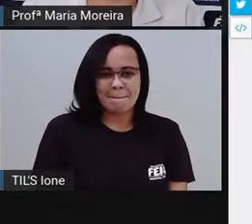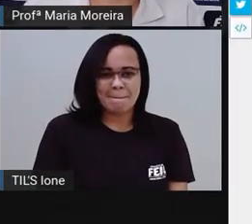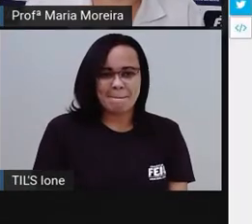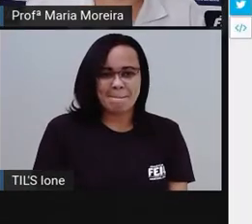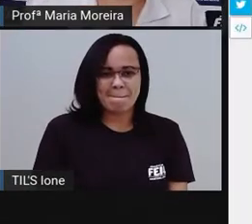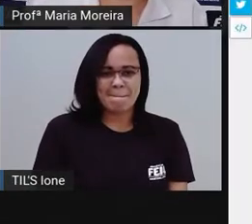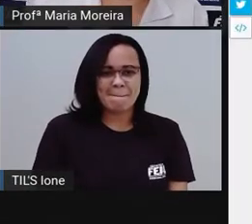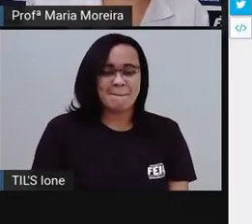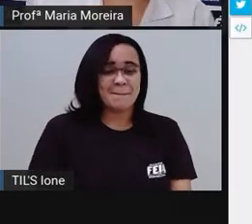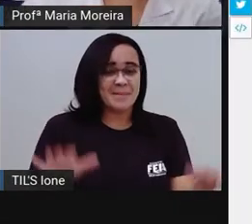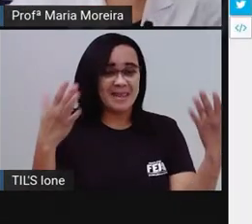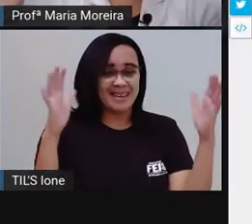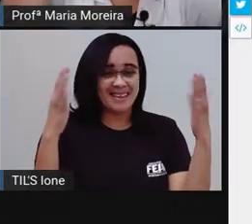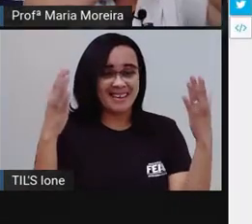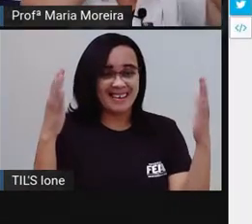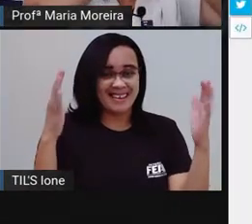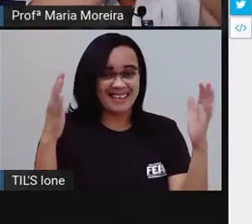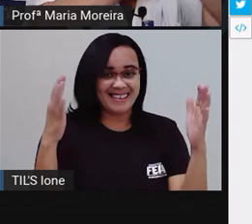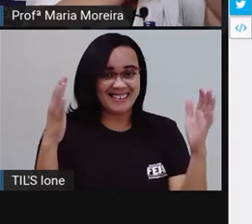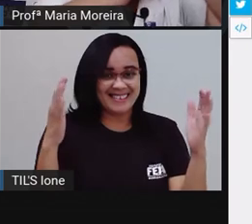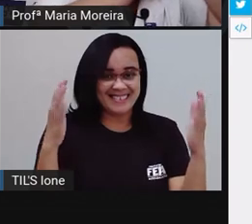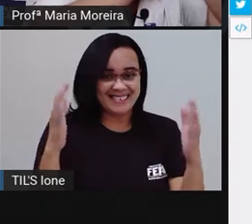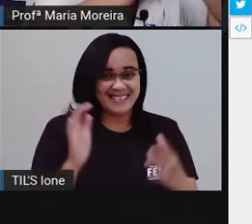Pedro, aí, Pedro apareceu, gente!